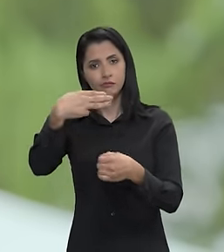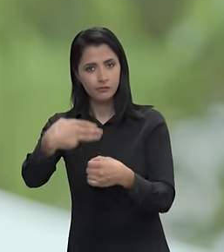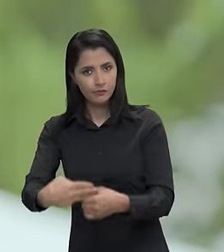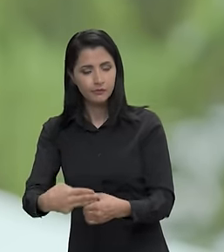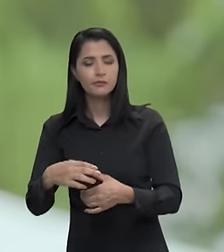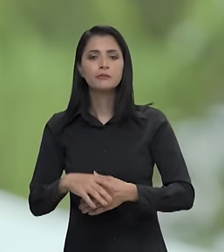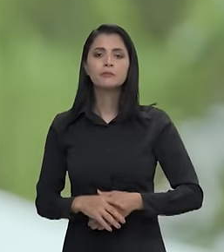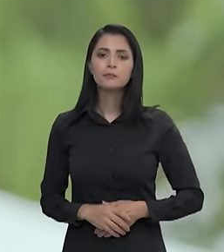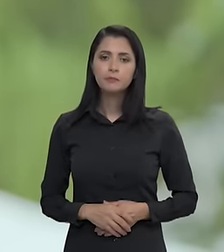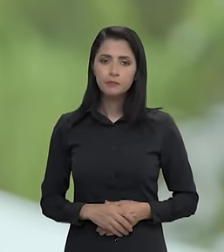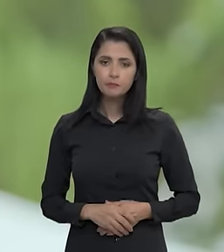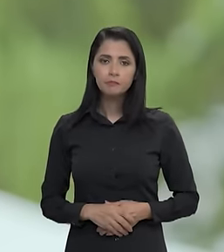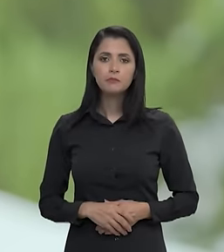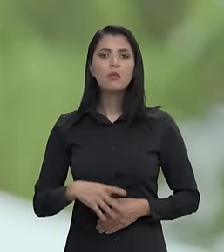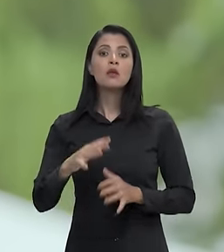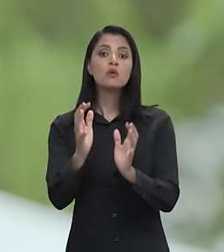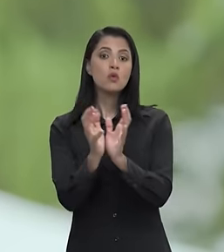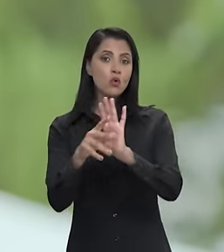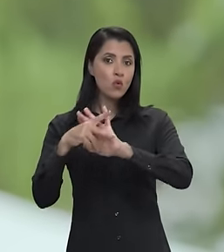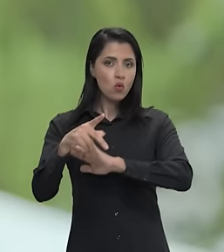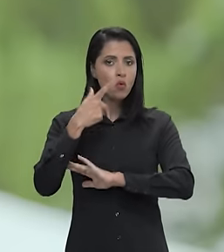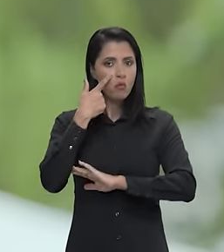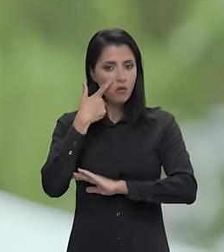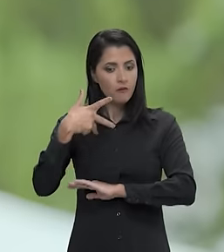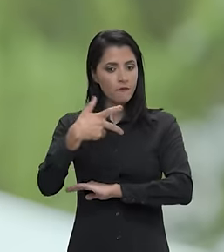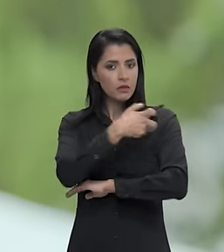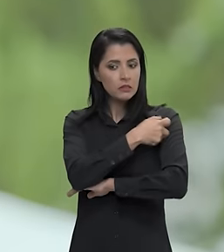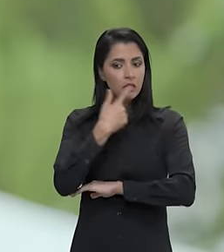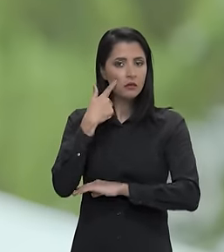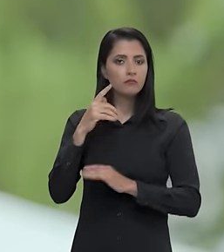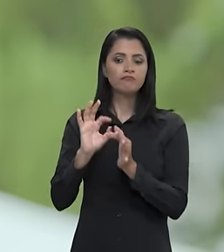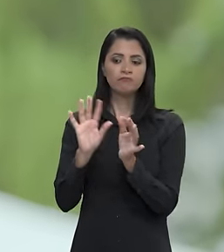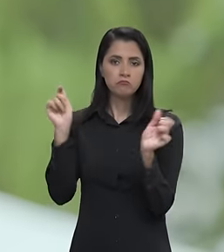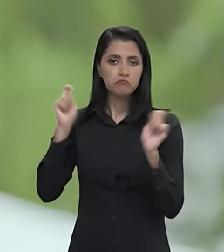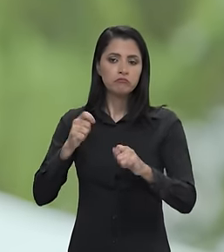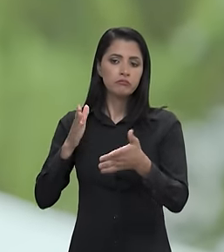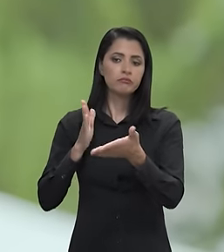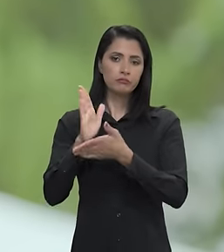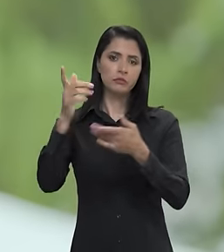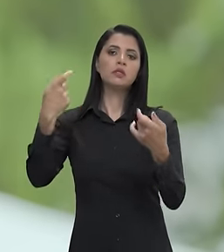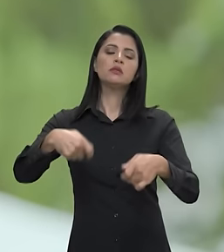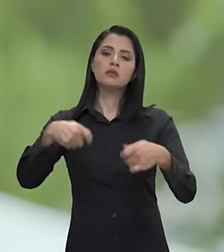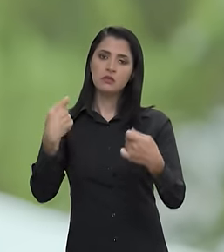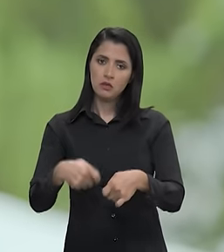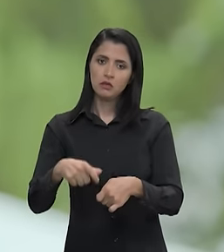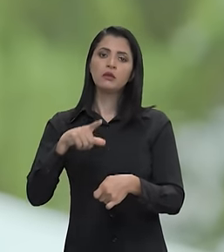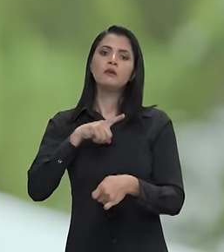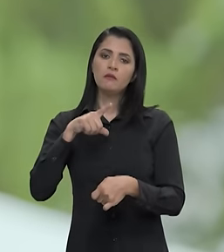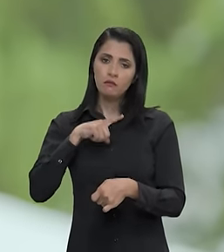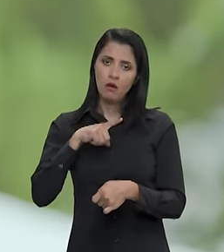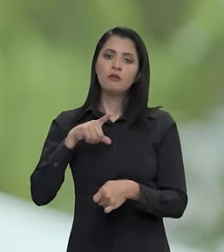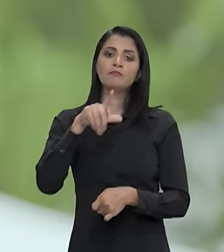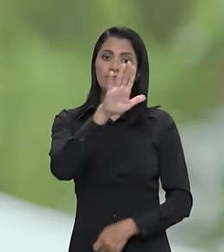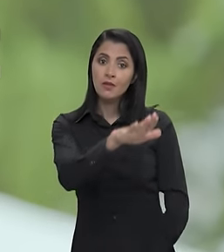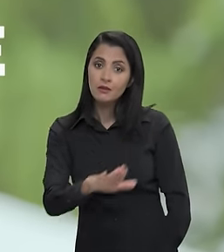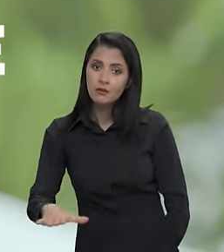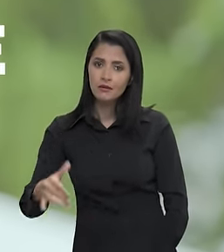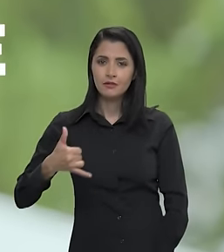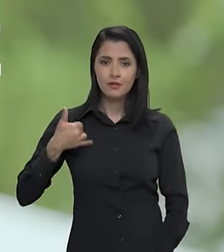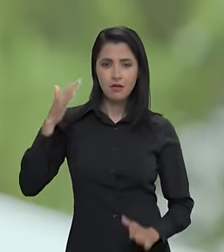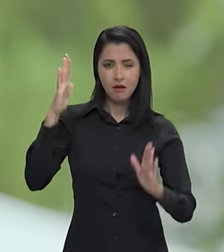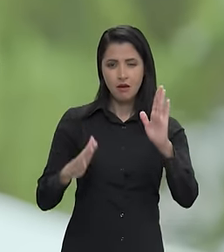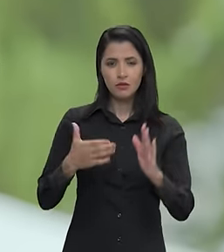de Estados e Municípios. Dentre o grupo para o qual a vacina foi autorizada, serão imunizadas as